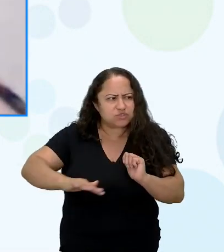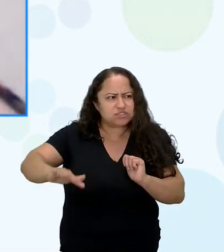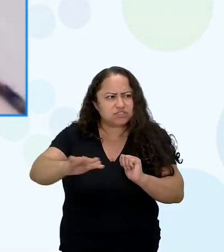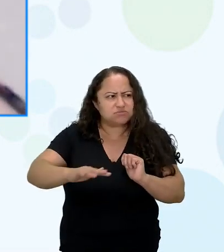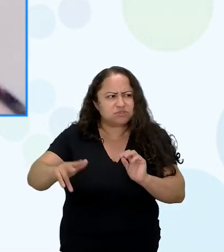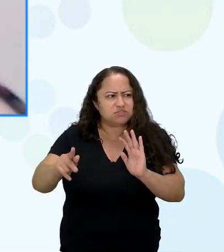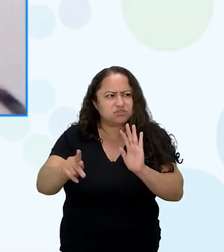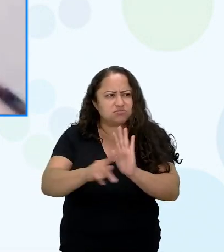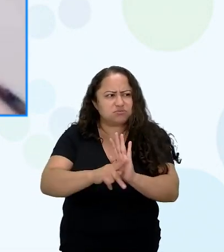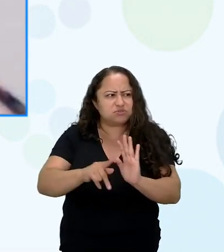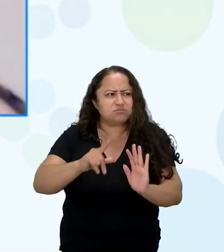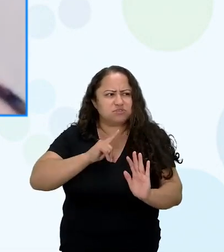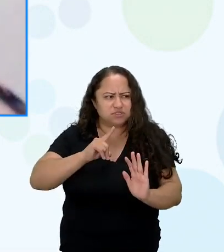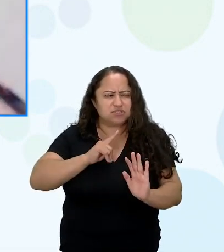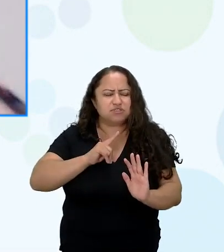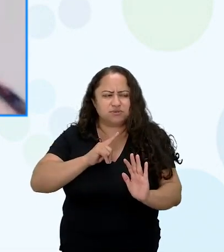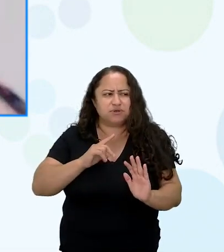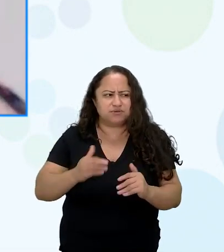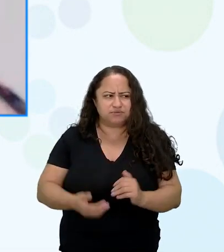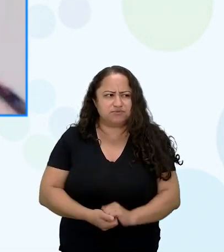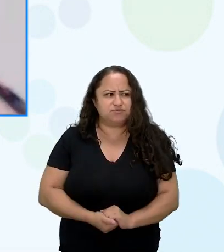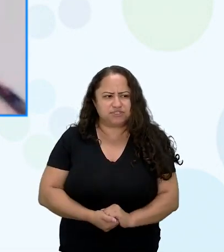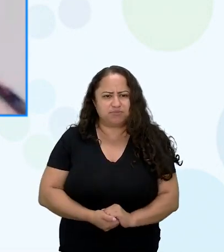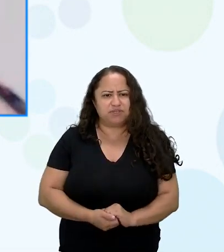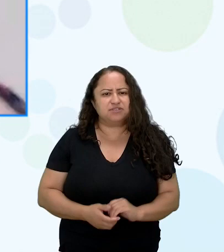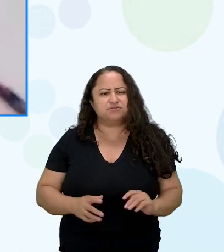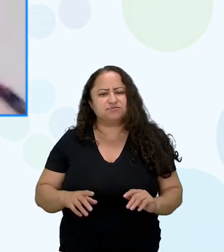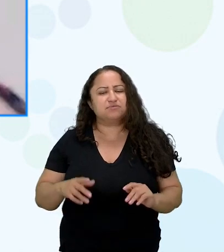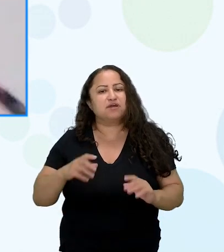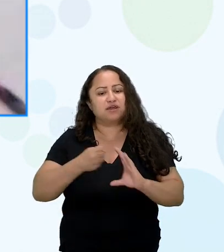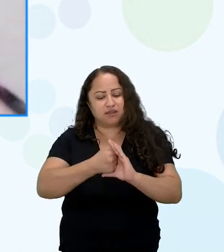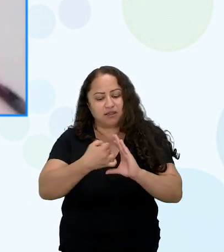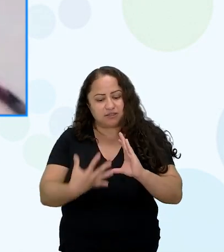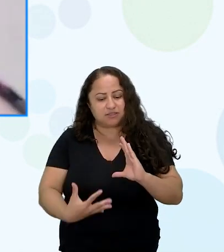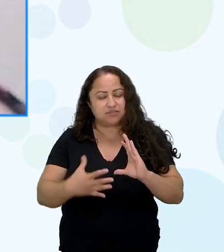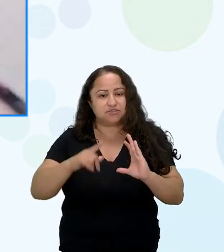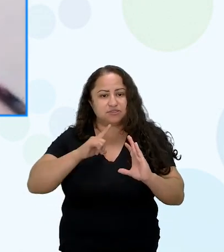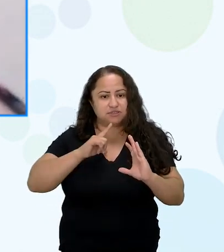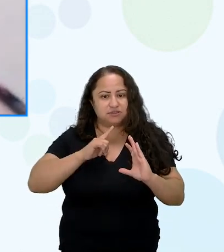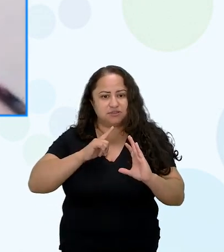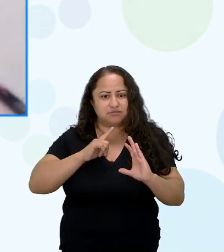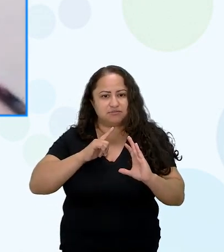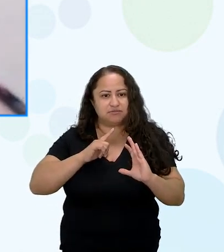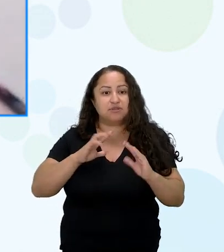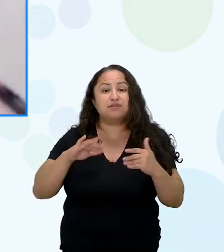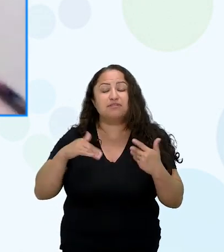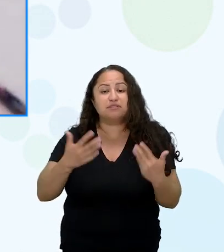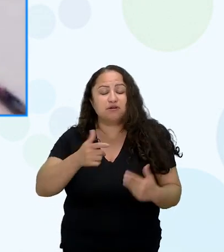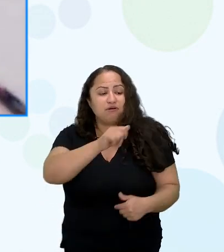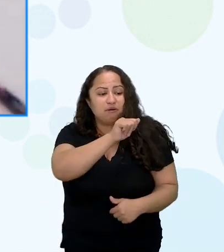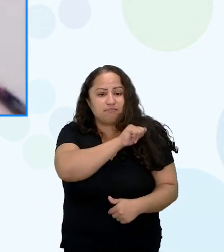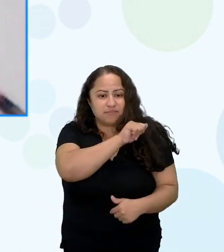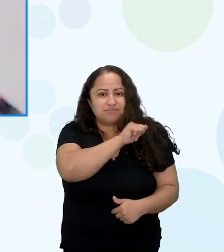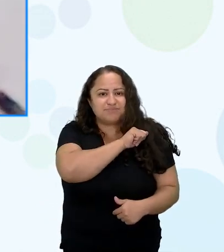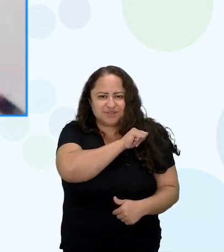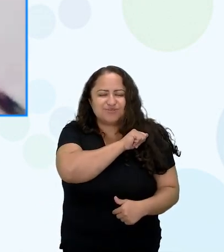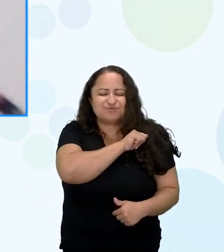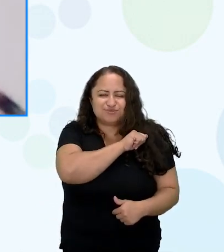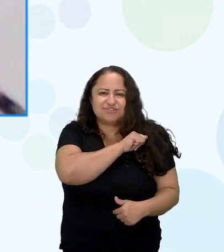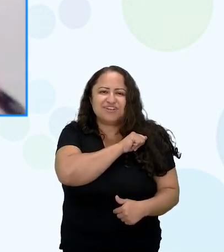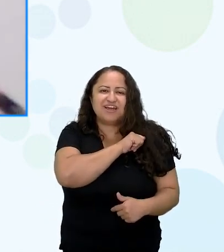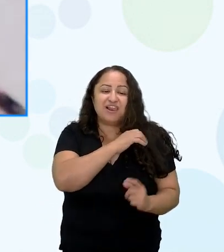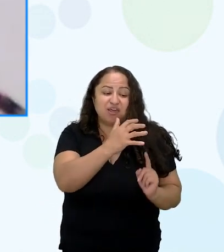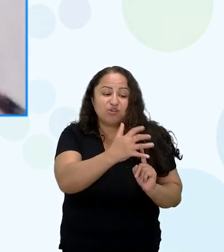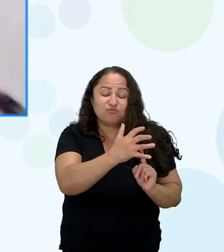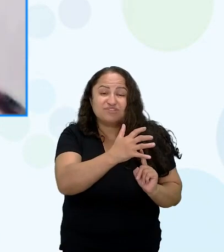desse mundo que a gente está. Cada um com as suas características. Então, essa minha aluna, ela passa muito isso para mim. Então,